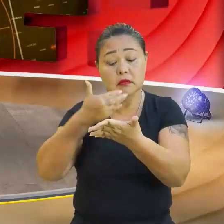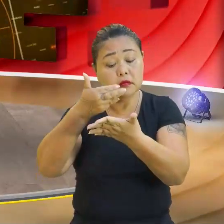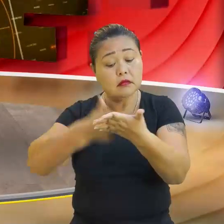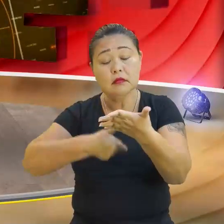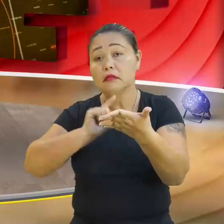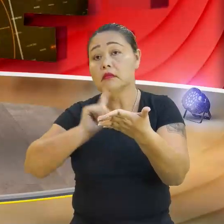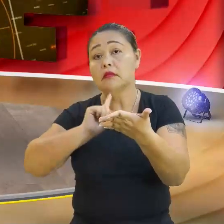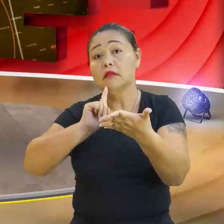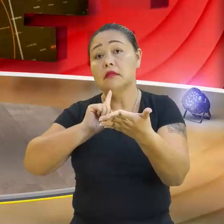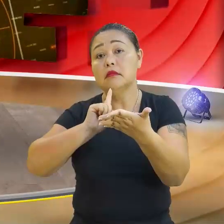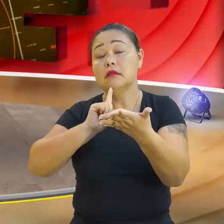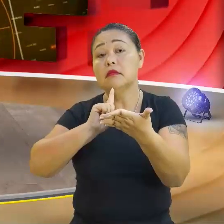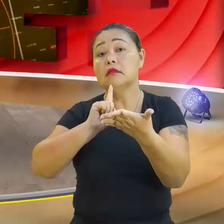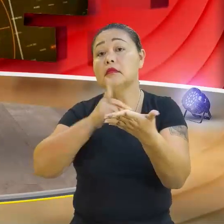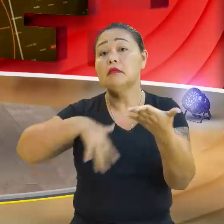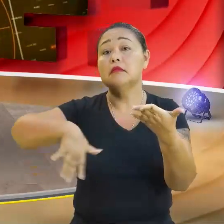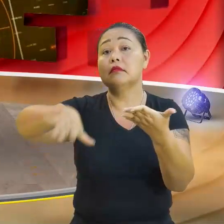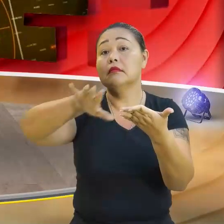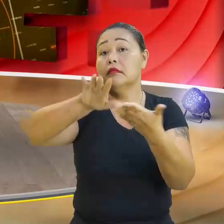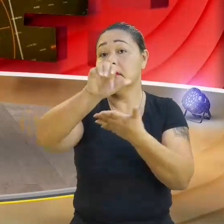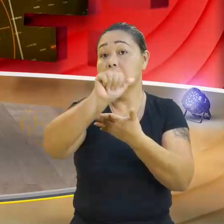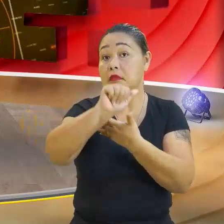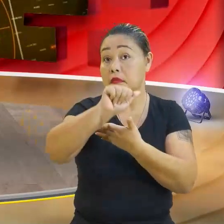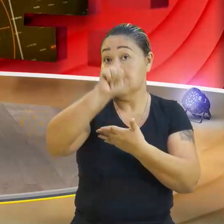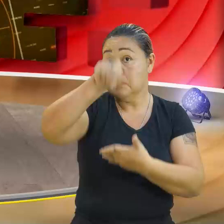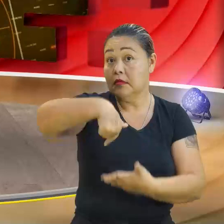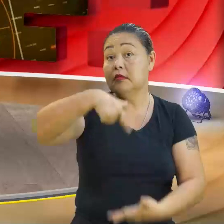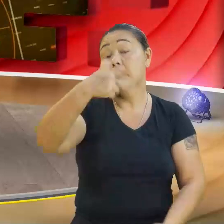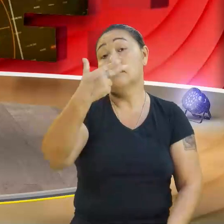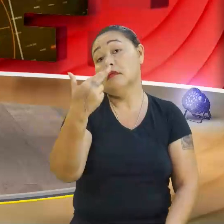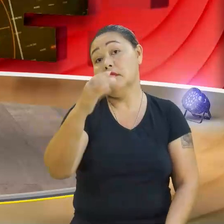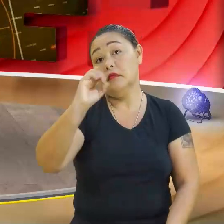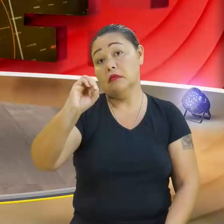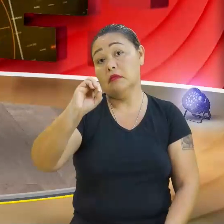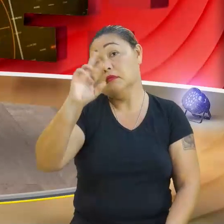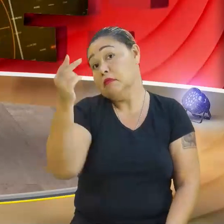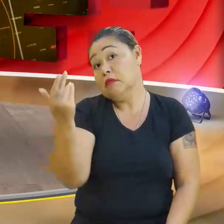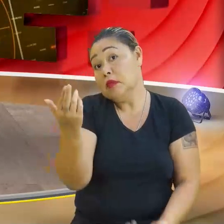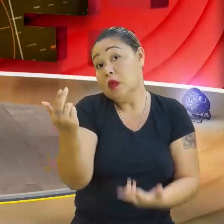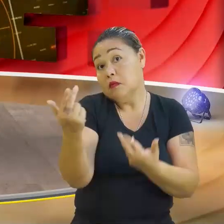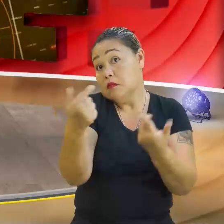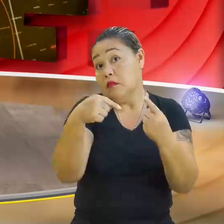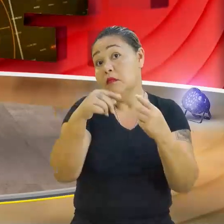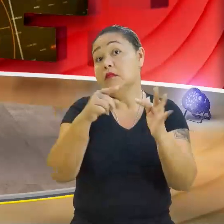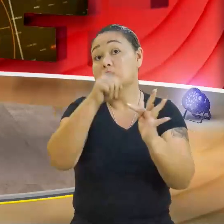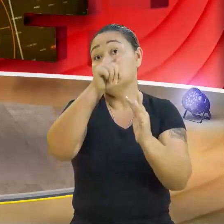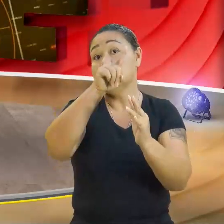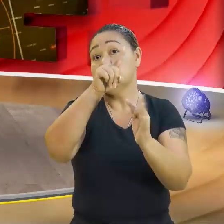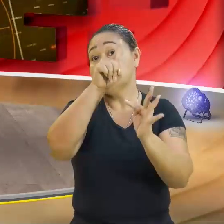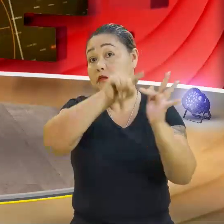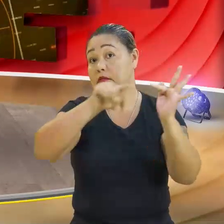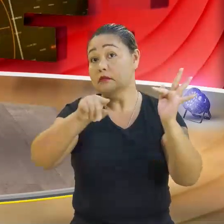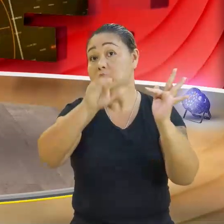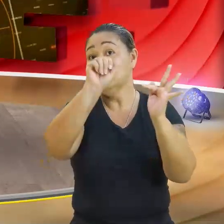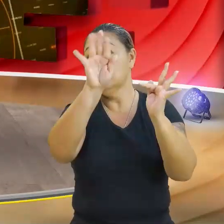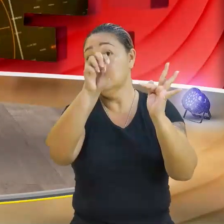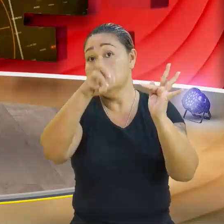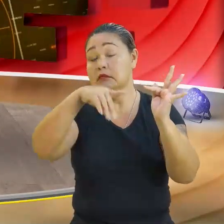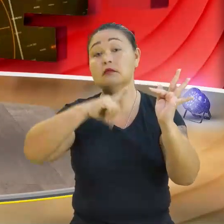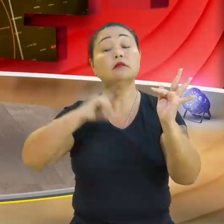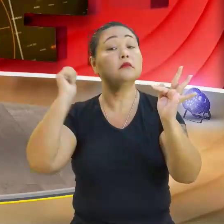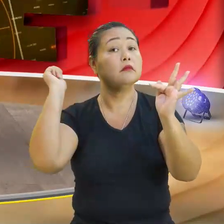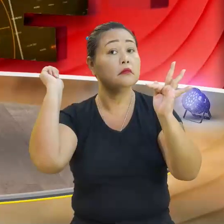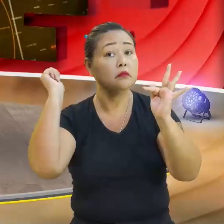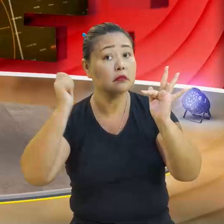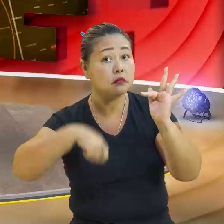essa situação de quando o A é zero como se fosse um tipo de função afim, né? Mas a gente segue o princípio que é possível ter